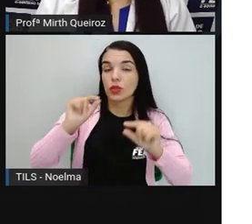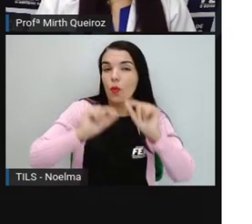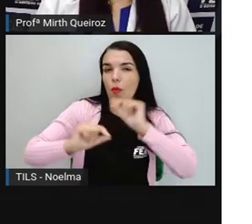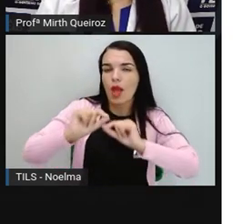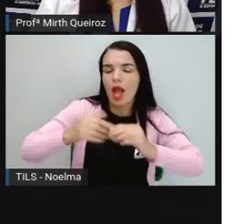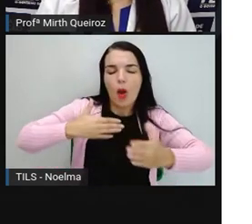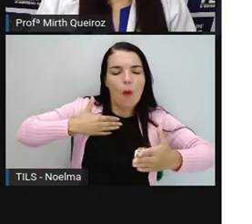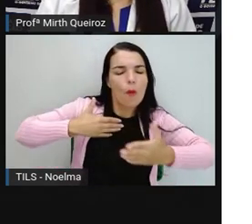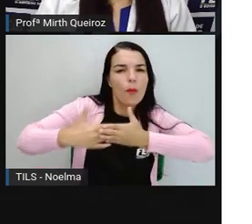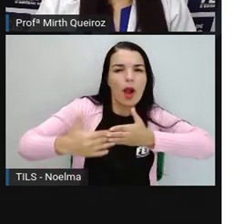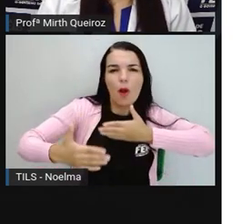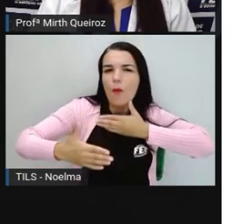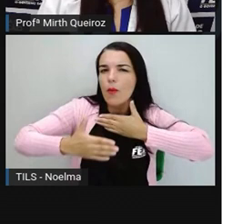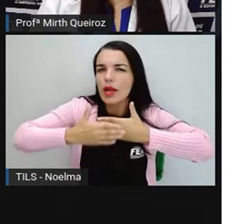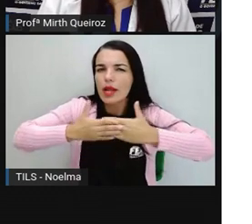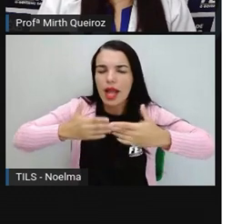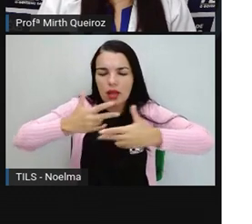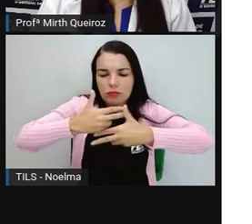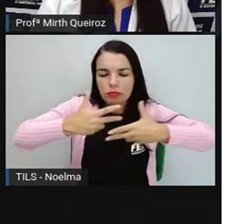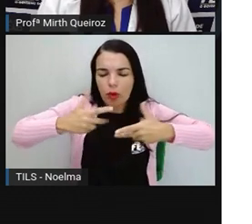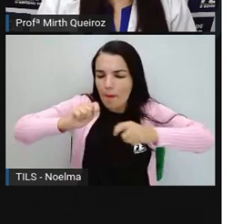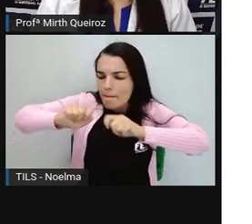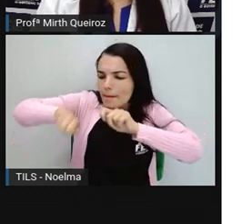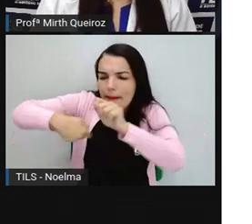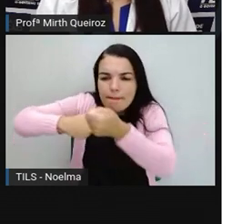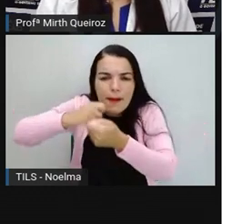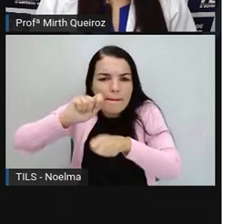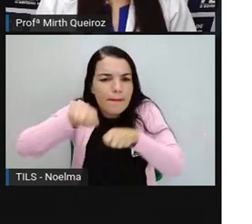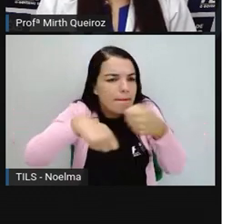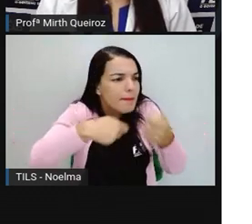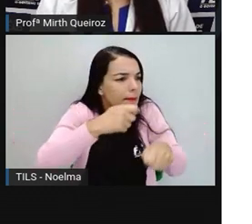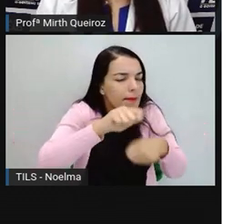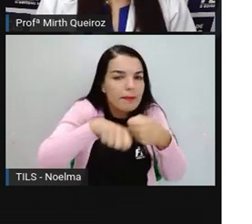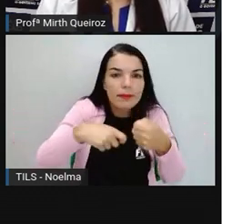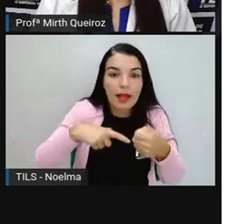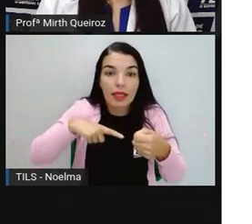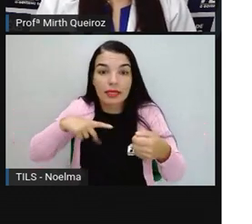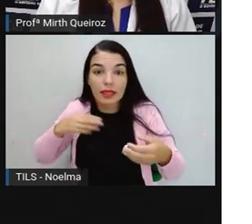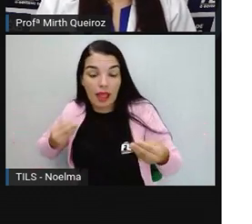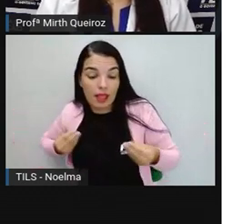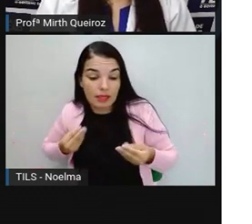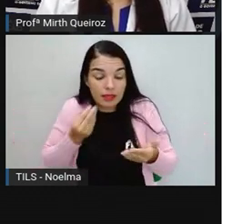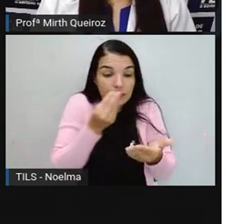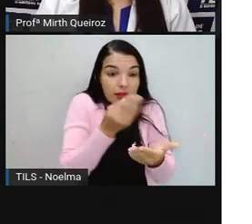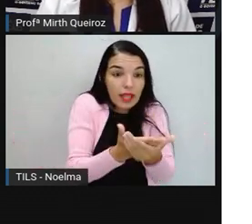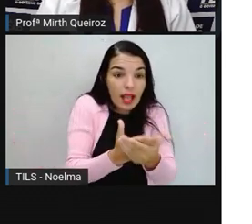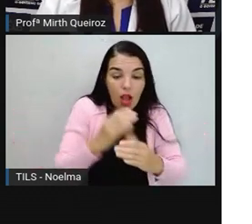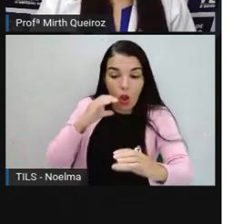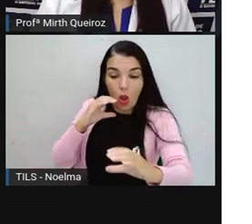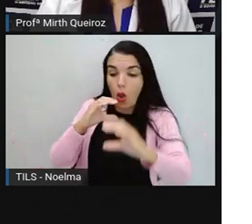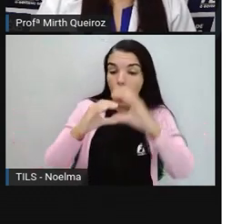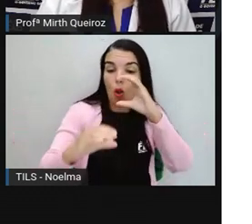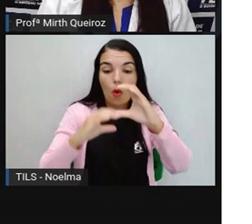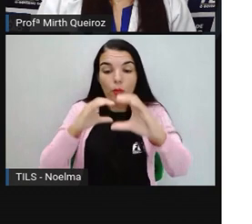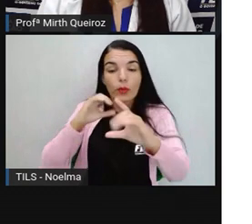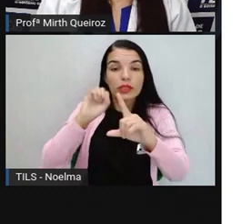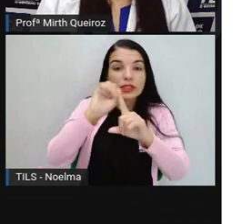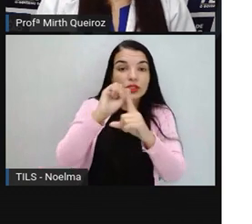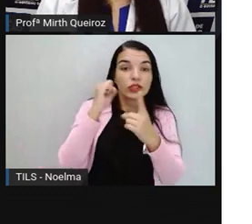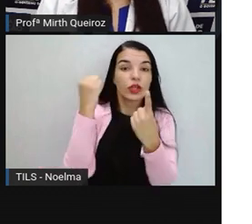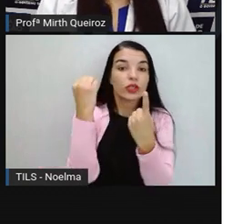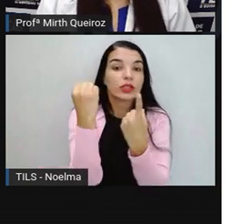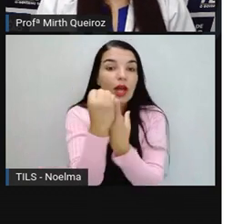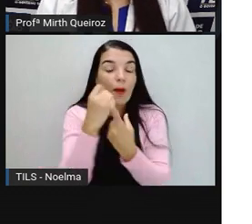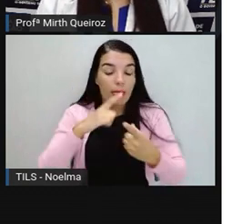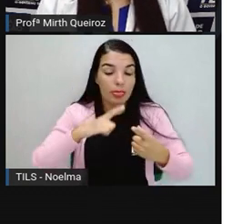sistema de signos simbólicos que são empregados na intercomunicação social para